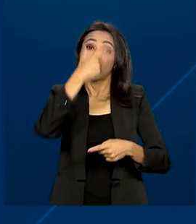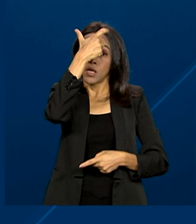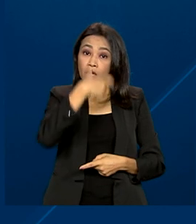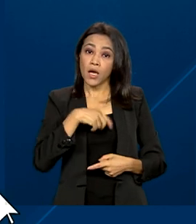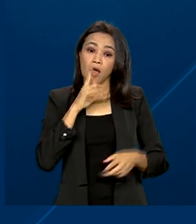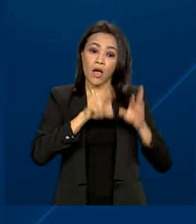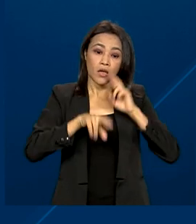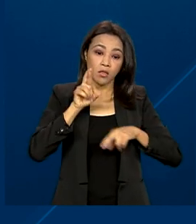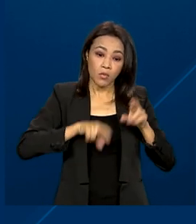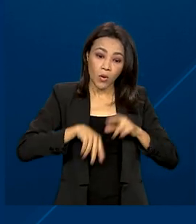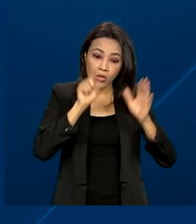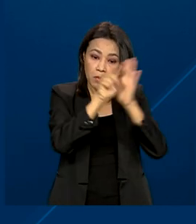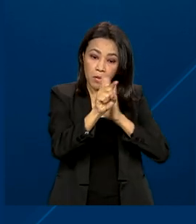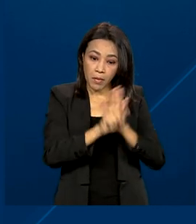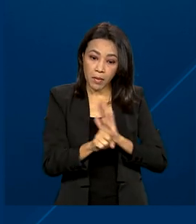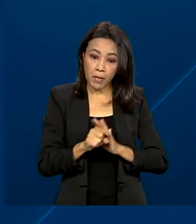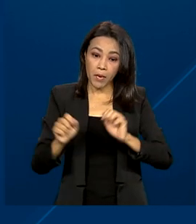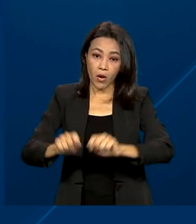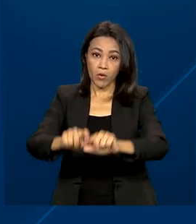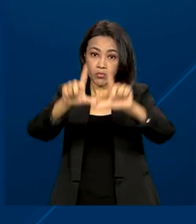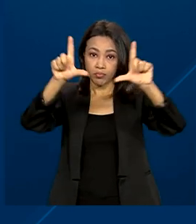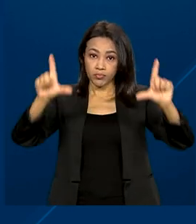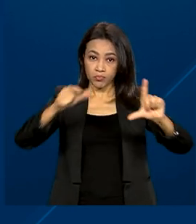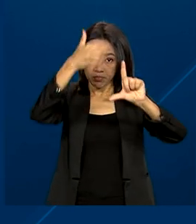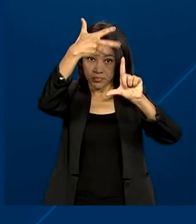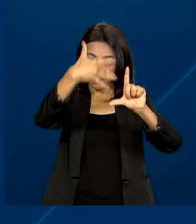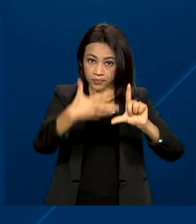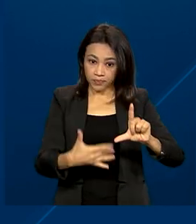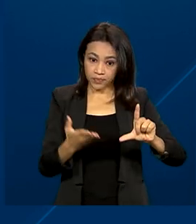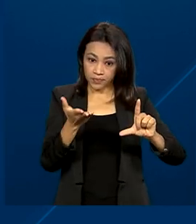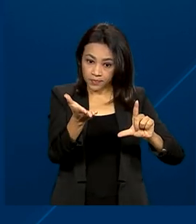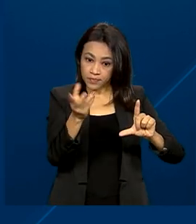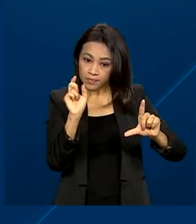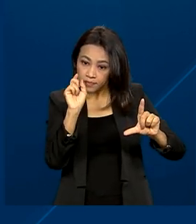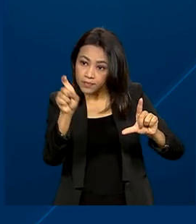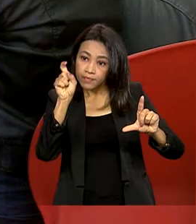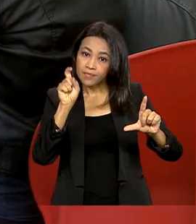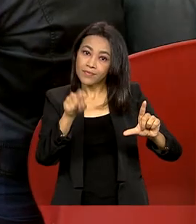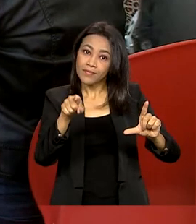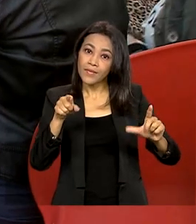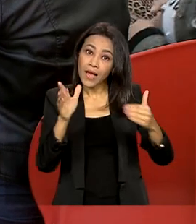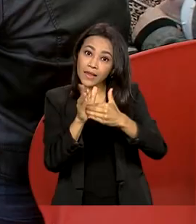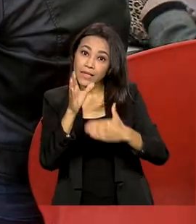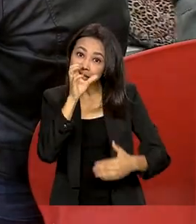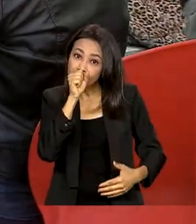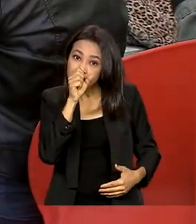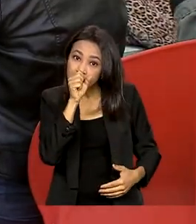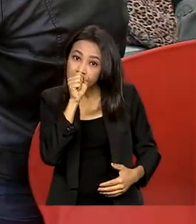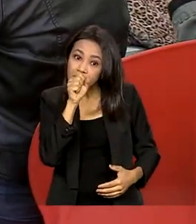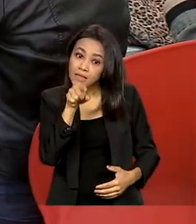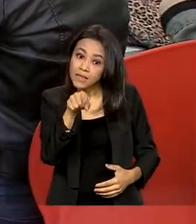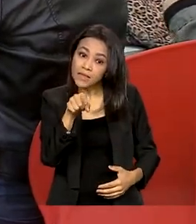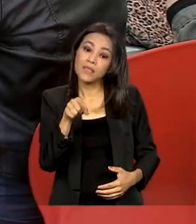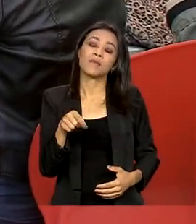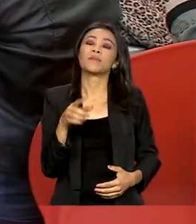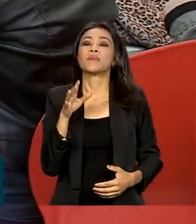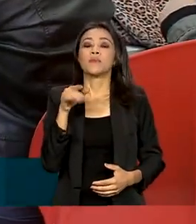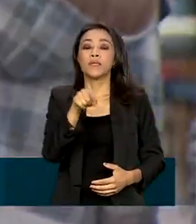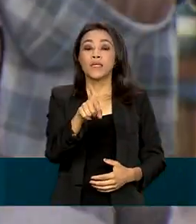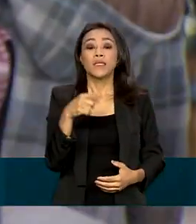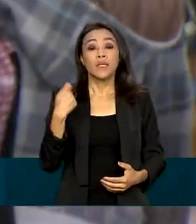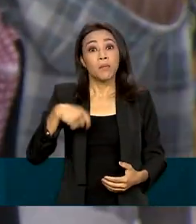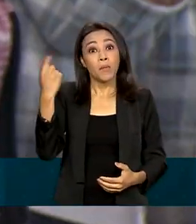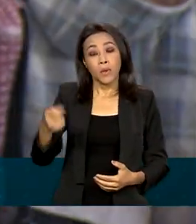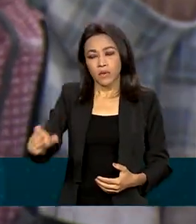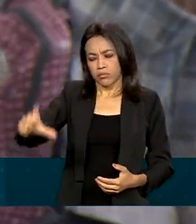estudante pelo site do ENAD até o último minuto do sábado. Só depois é possível visualizar o